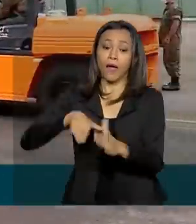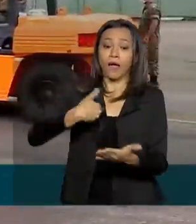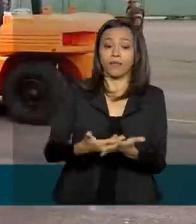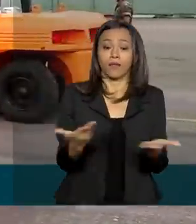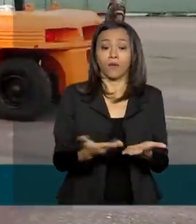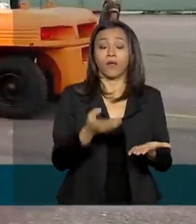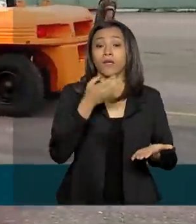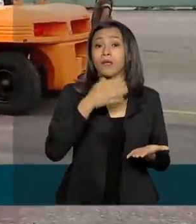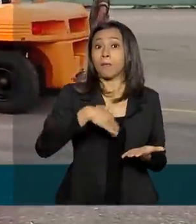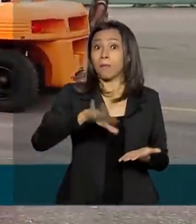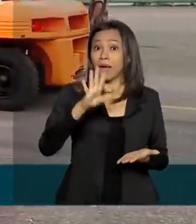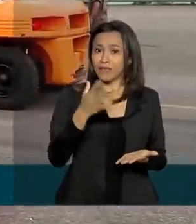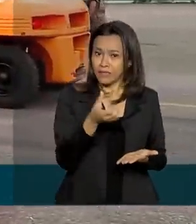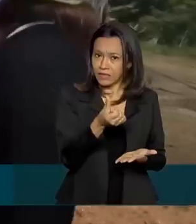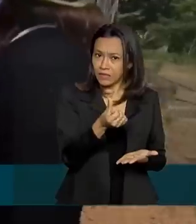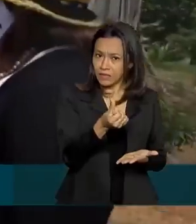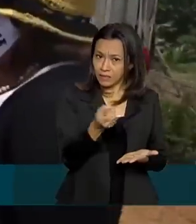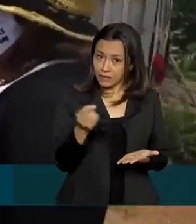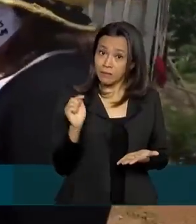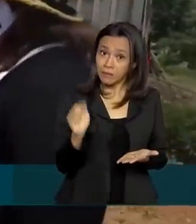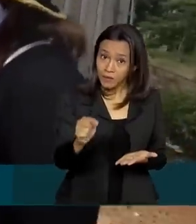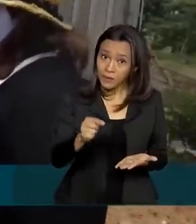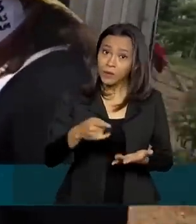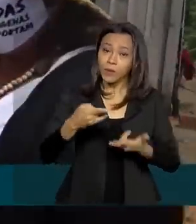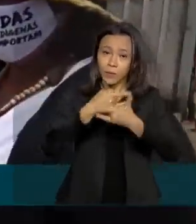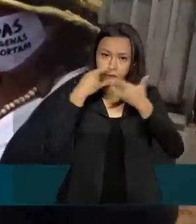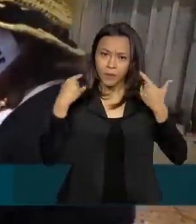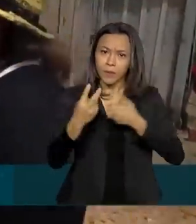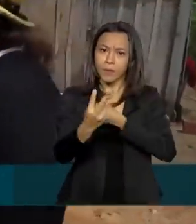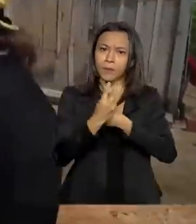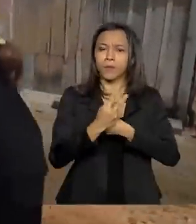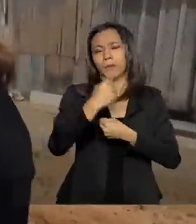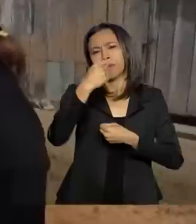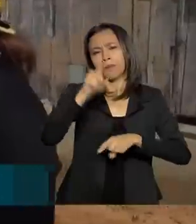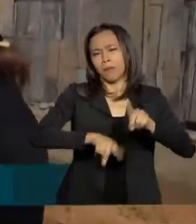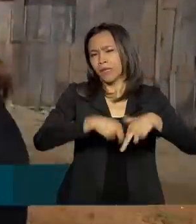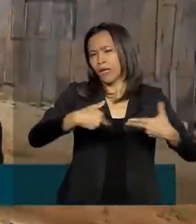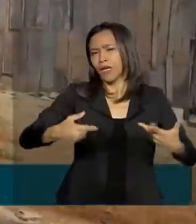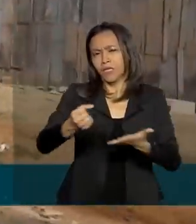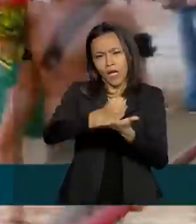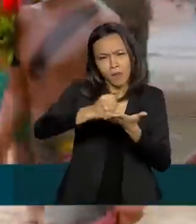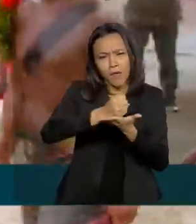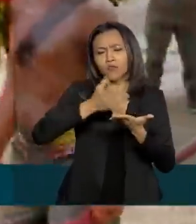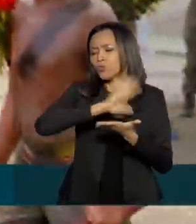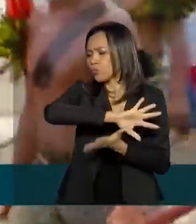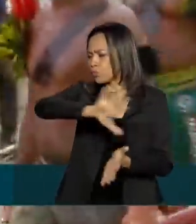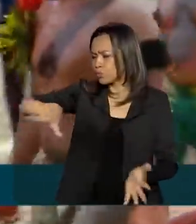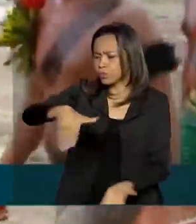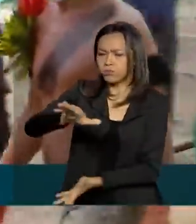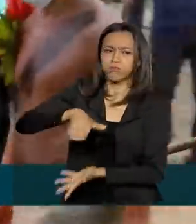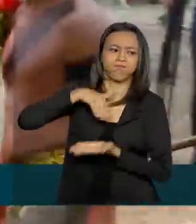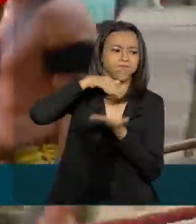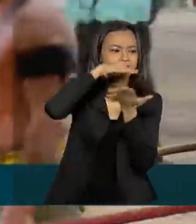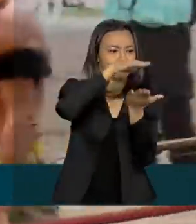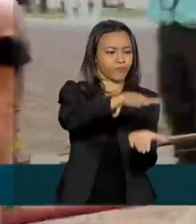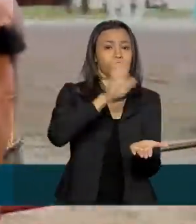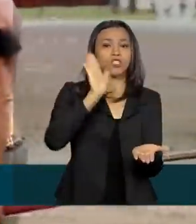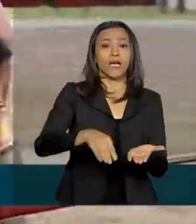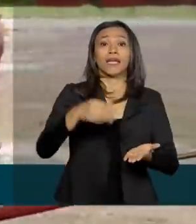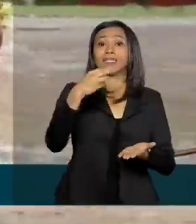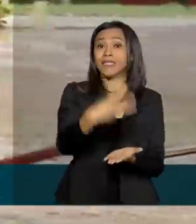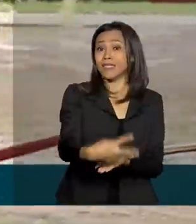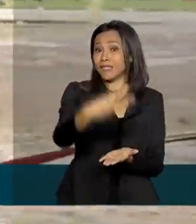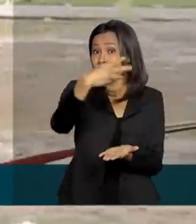mil equipamentos de proteção individual, medicamentos e insumos foram enviados aos 34 distritos